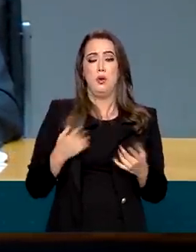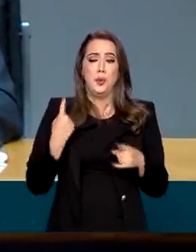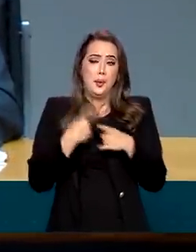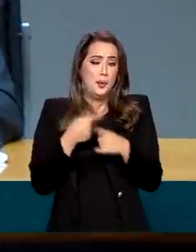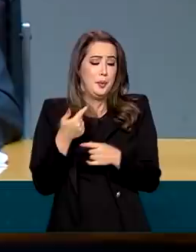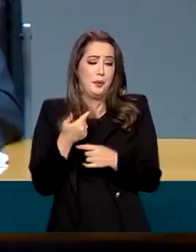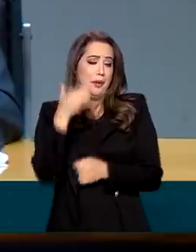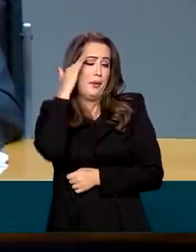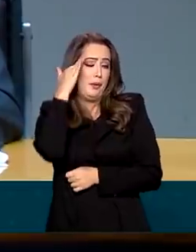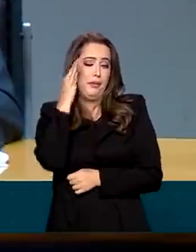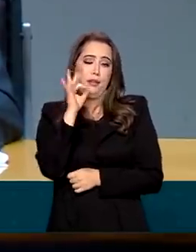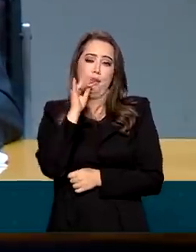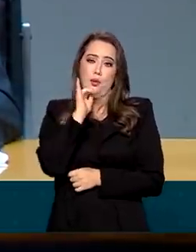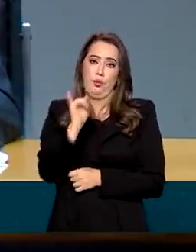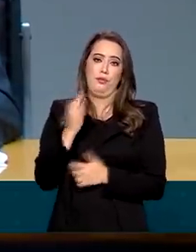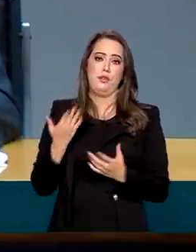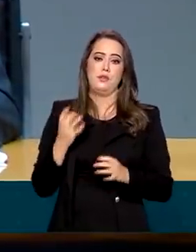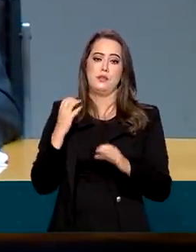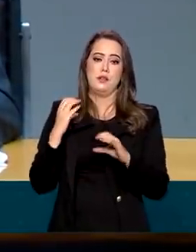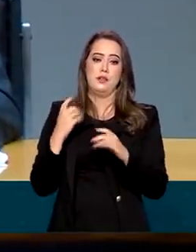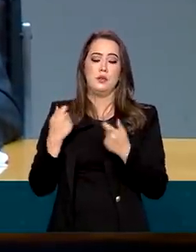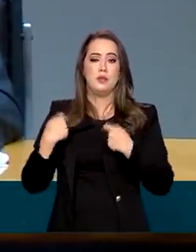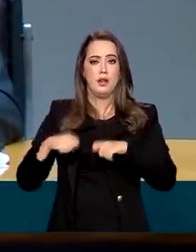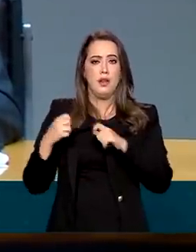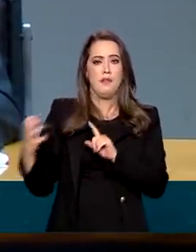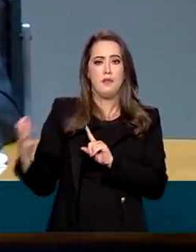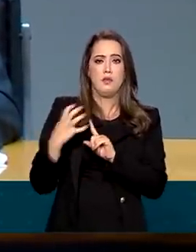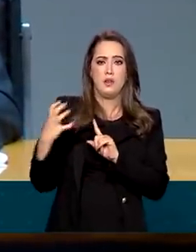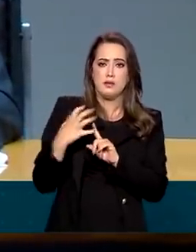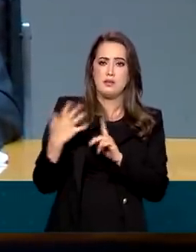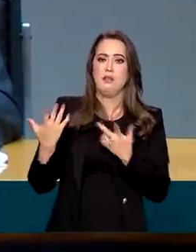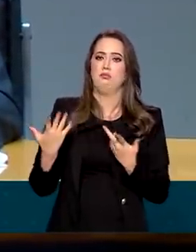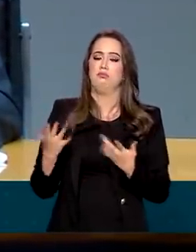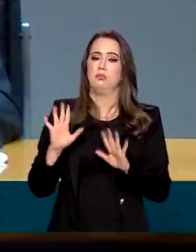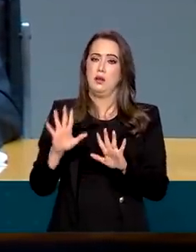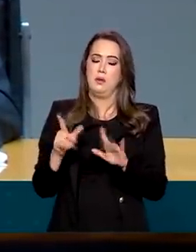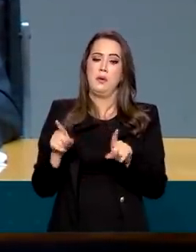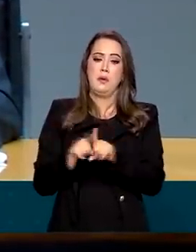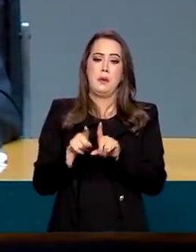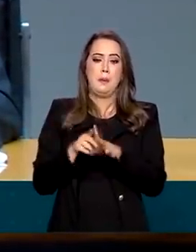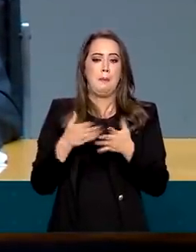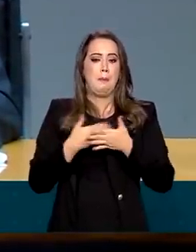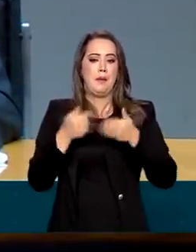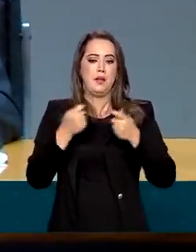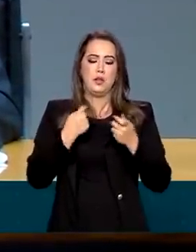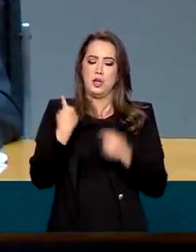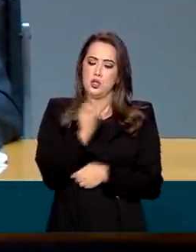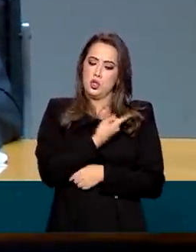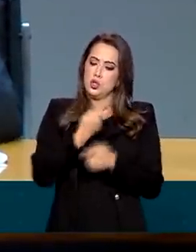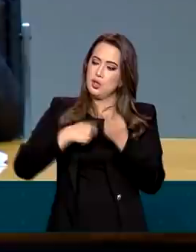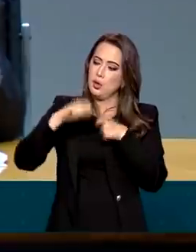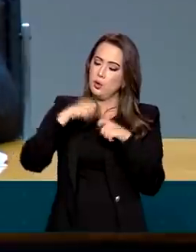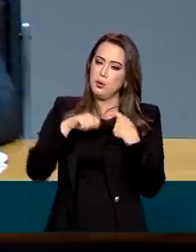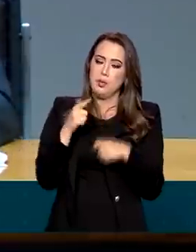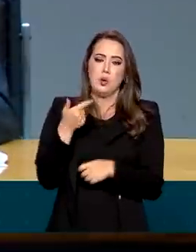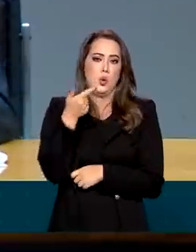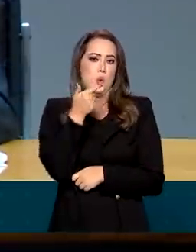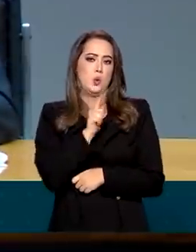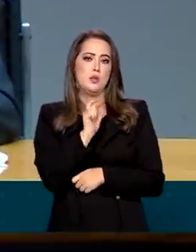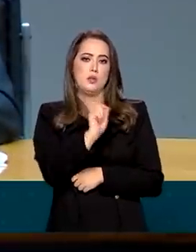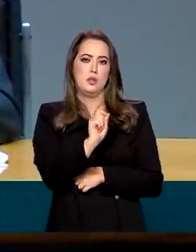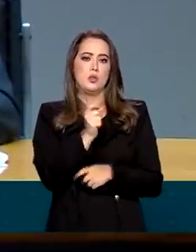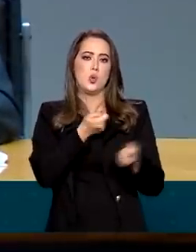houve, de certa forma, uma pressão. Seria melhor isso acontecer mais organizadamente? Sim. Seria melhor que nós, da economia, já que tivéssemos conseguido